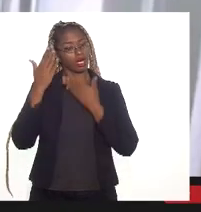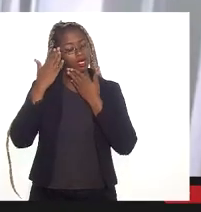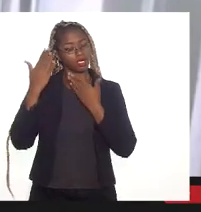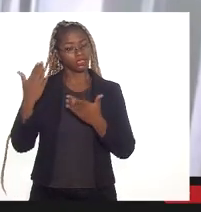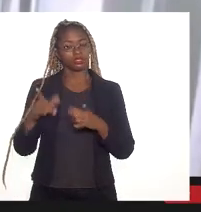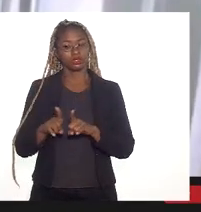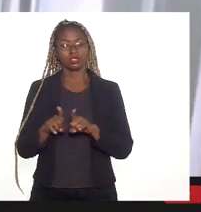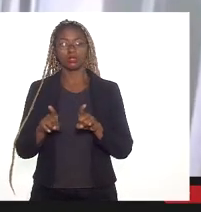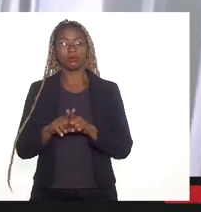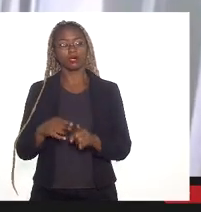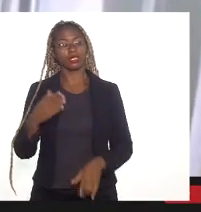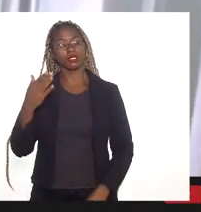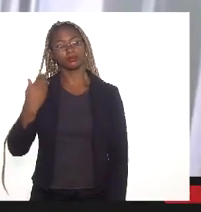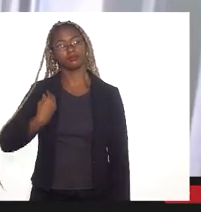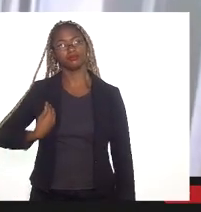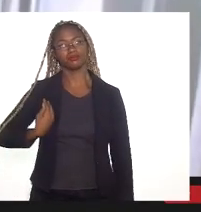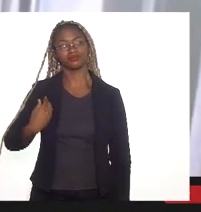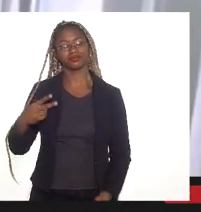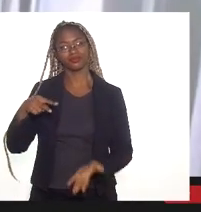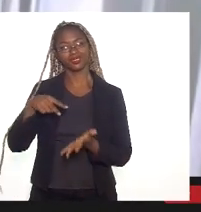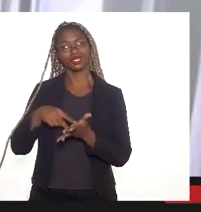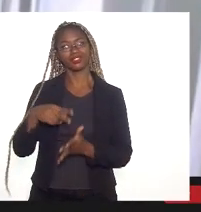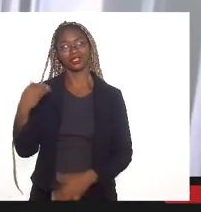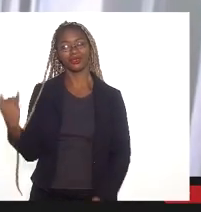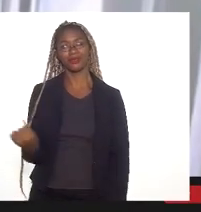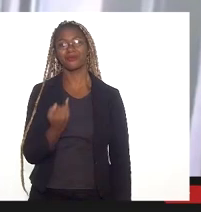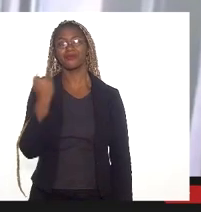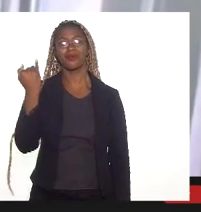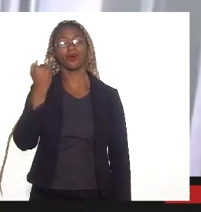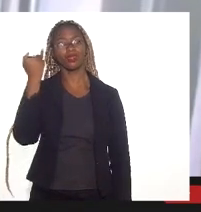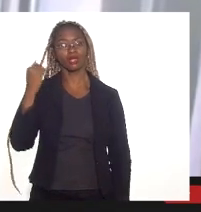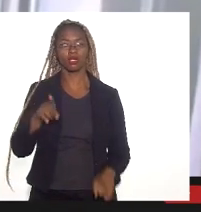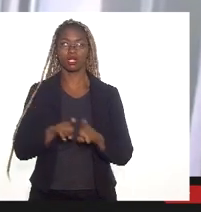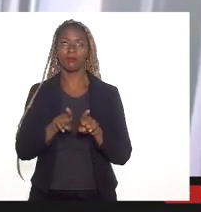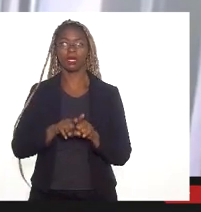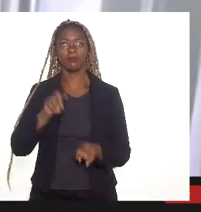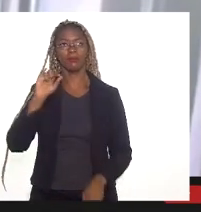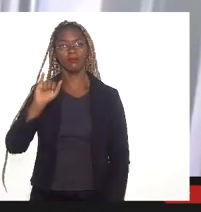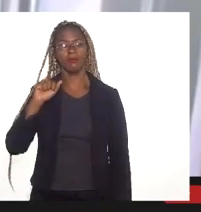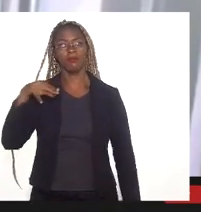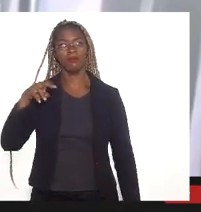a presença importante para nós também, qualificada do INEA.